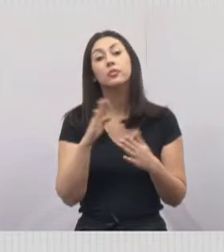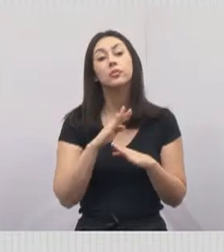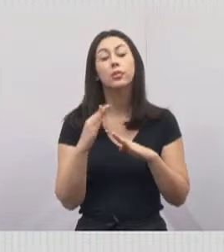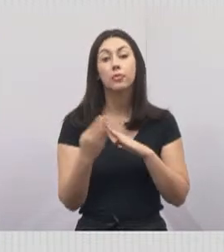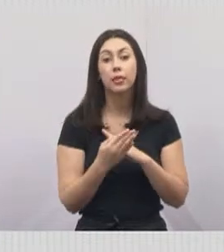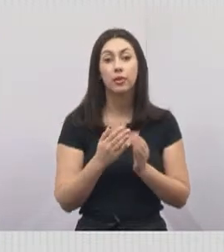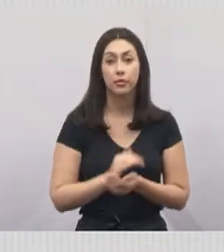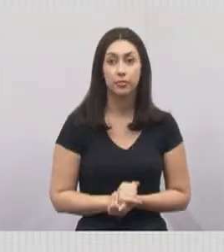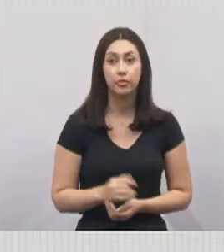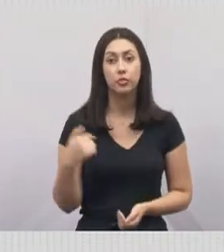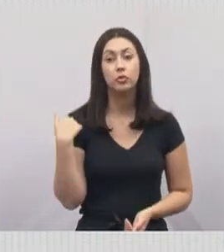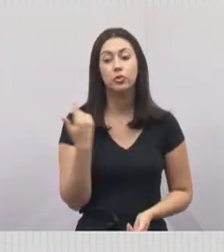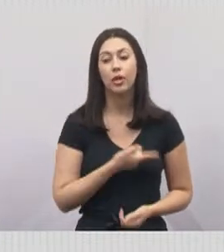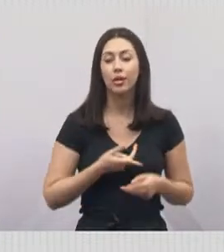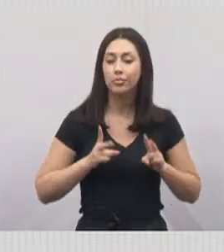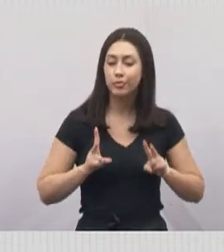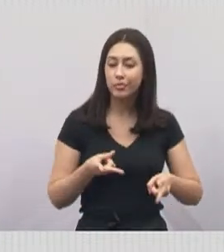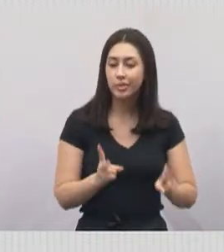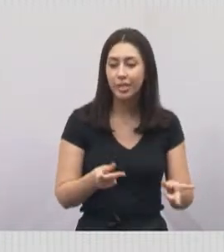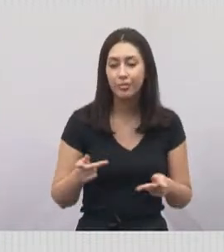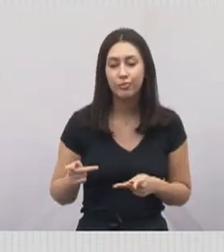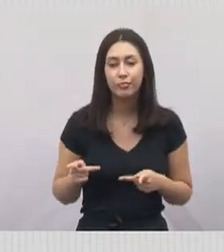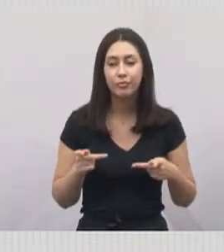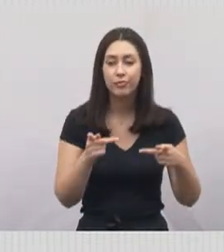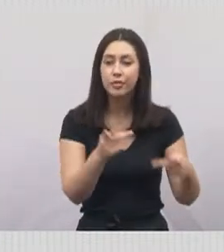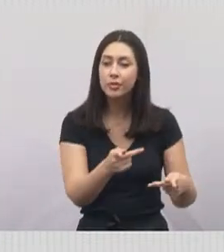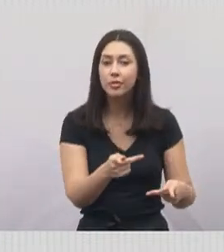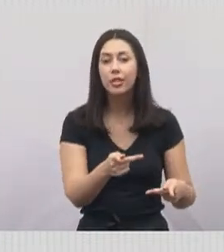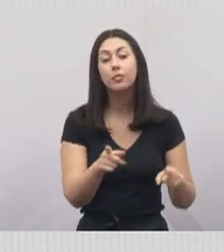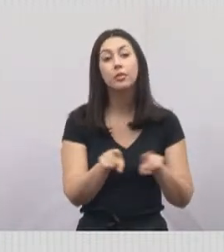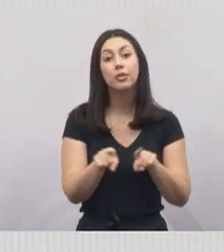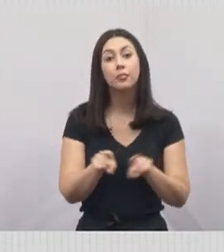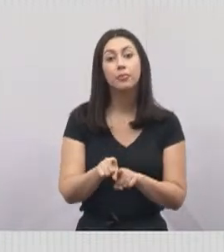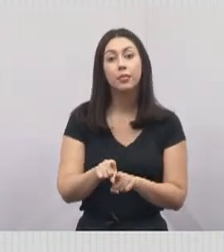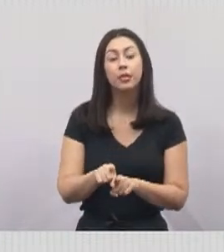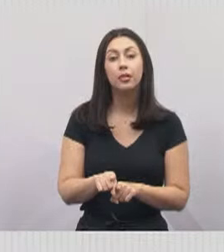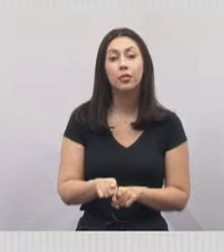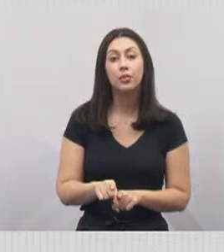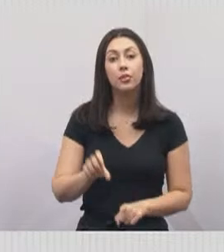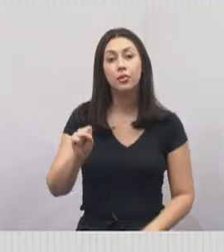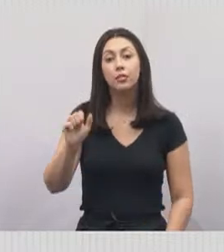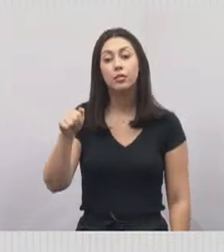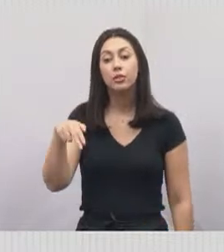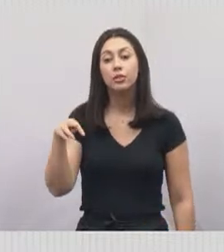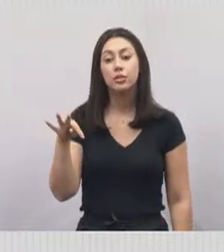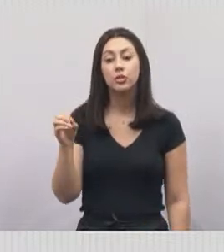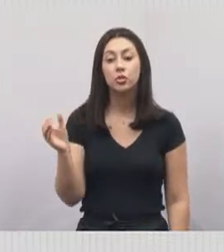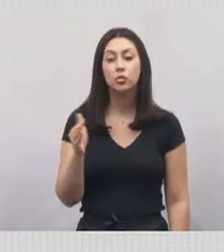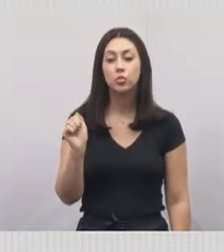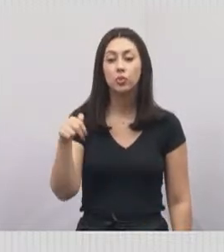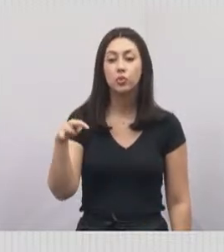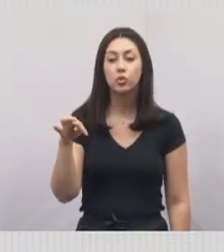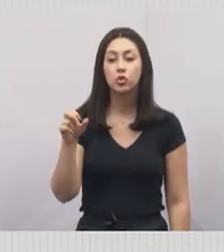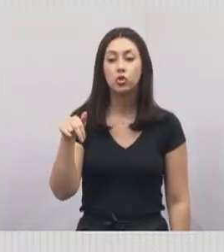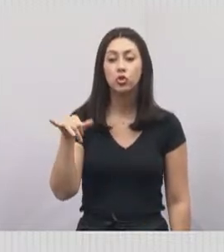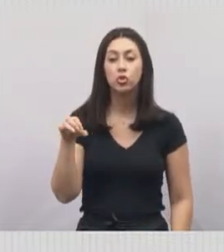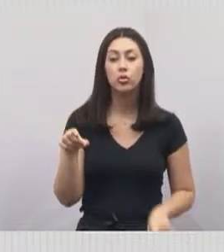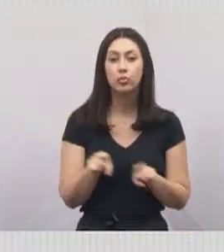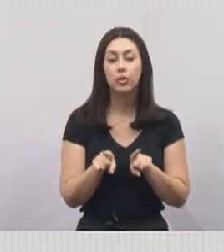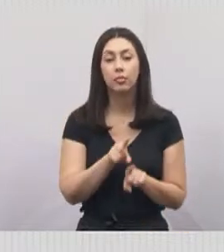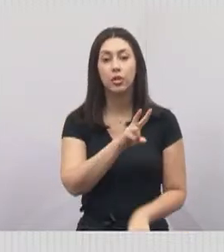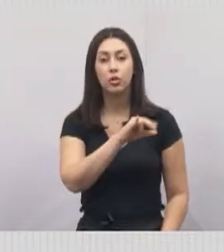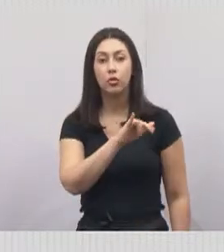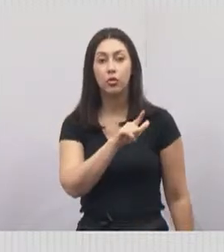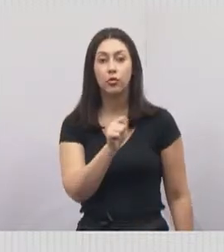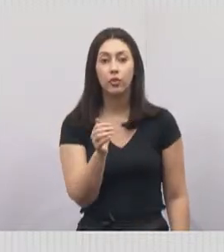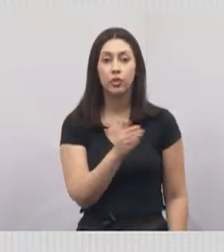está indo ao Igarapés, indo ao Parque Santo Antônio e Vila Formosa, porque é a nossa região. Mas eu quero dizer